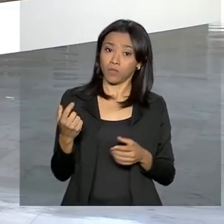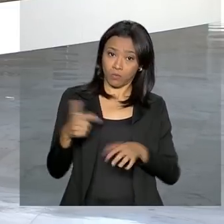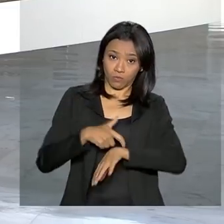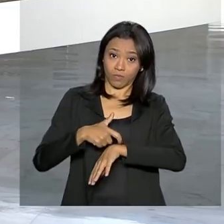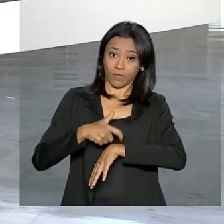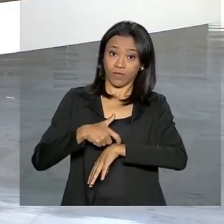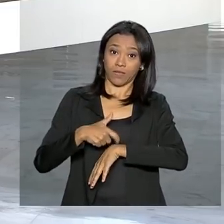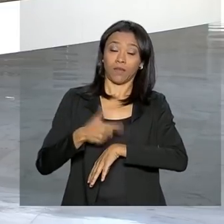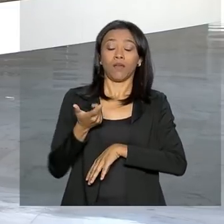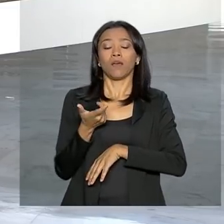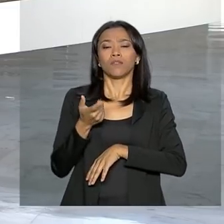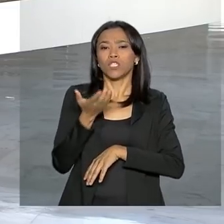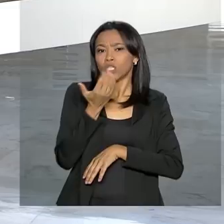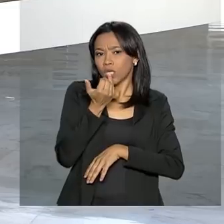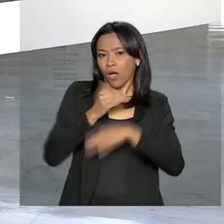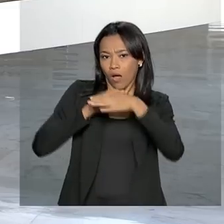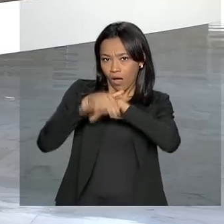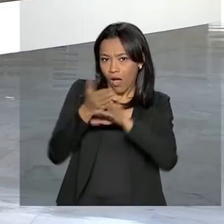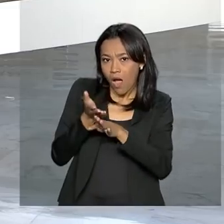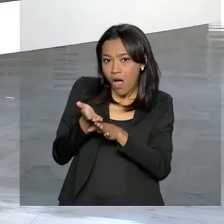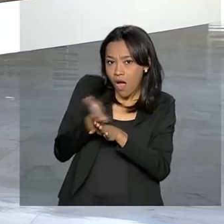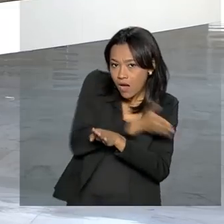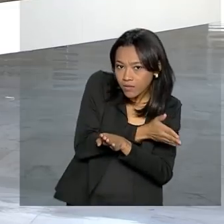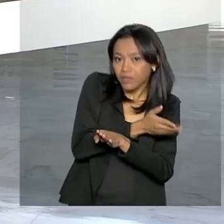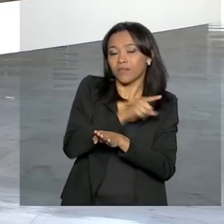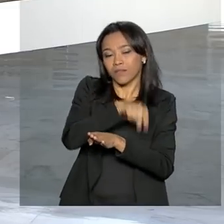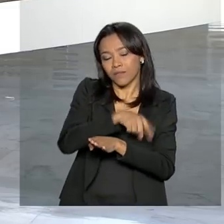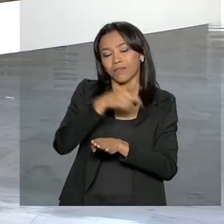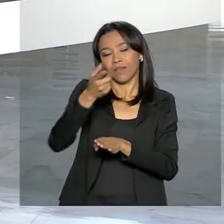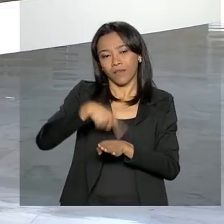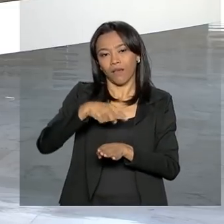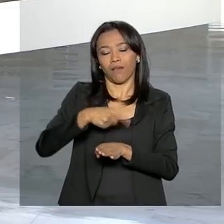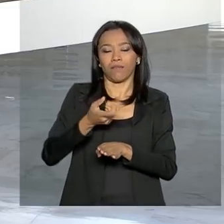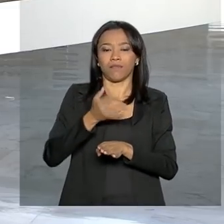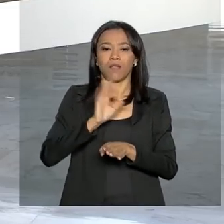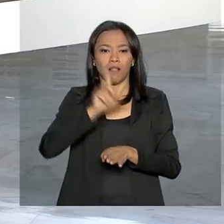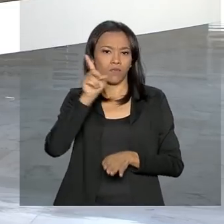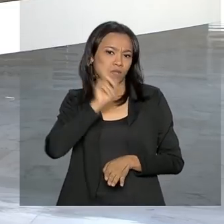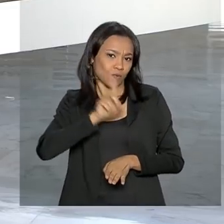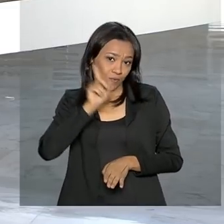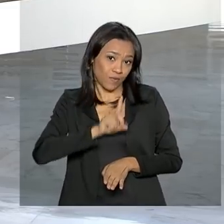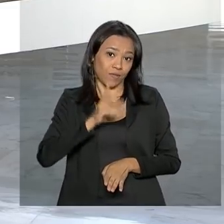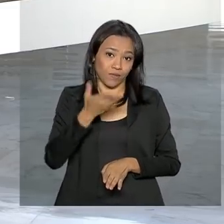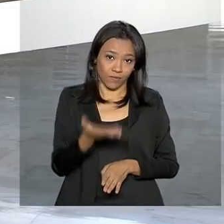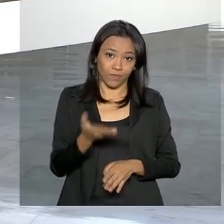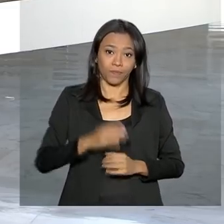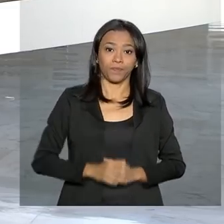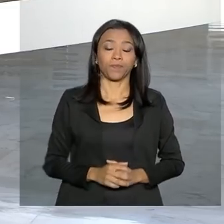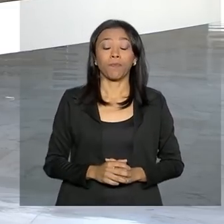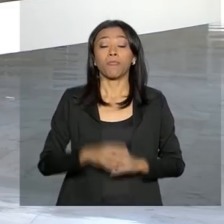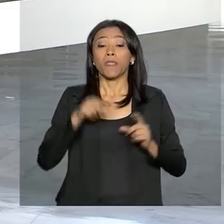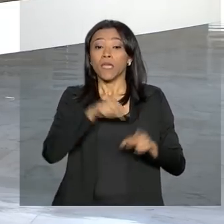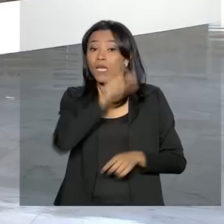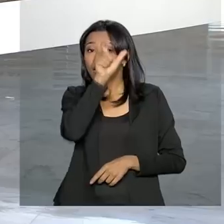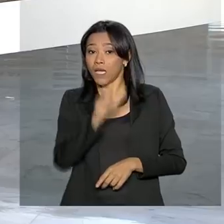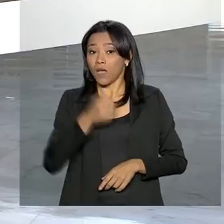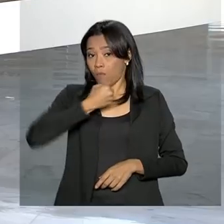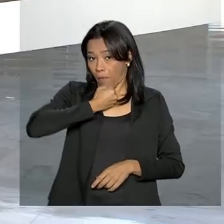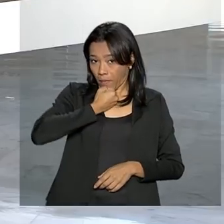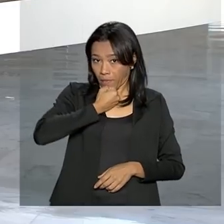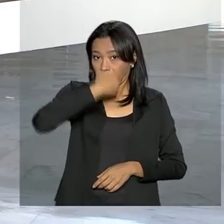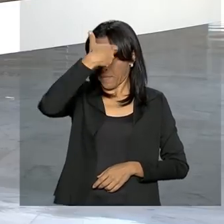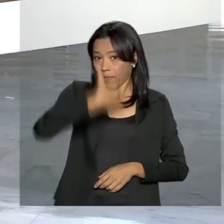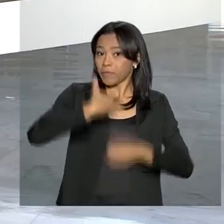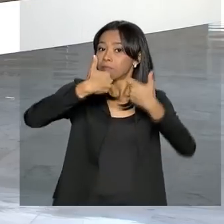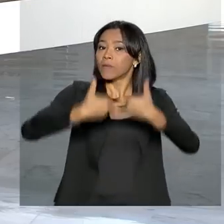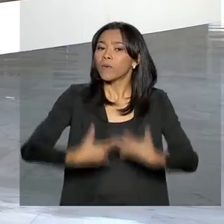jantar oferecido ao presidente Jair Bolsonaro pelo embaixador brasileiro nos Estados Unidos, Sérgio Amaral. O porta-voz falou sobre